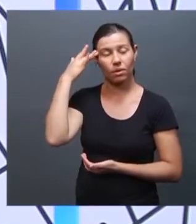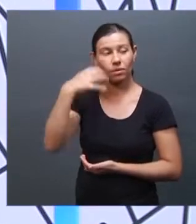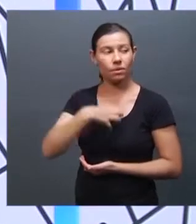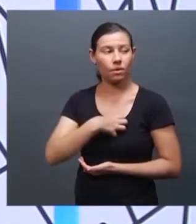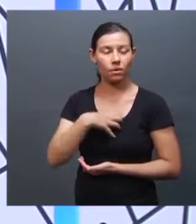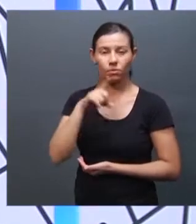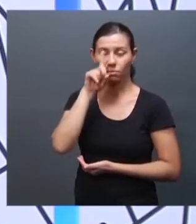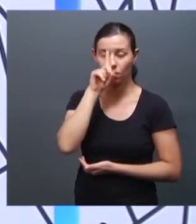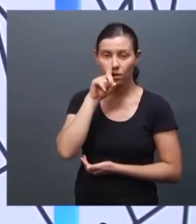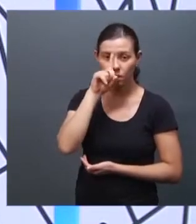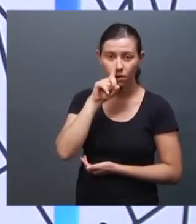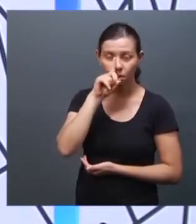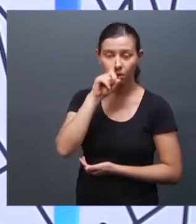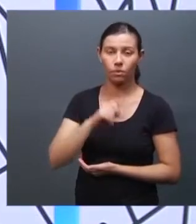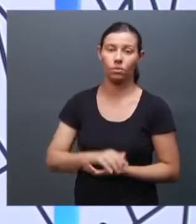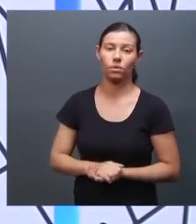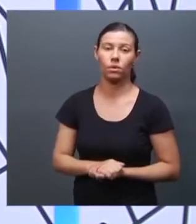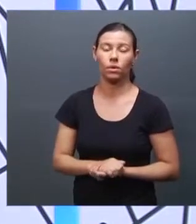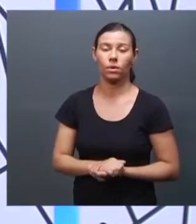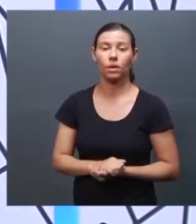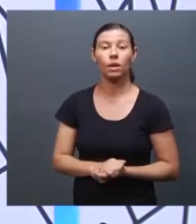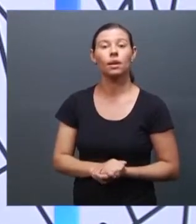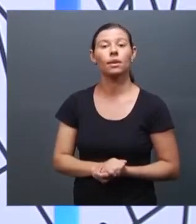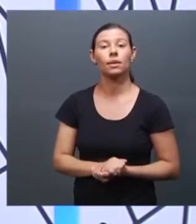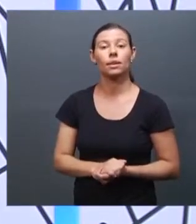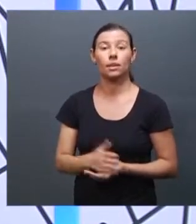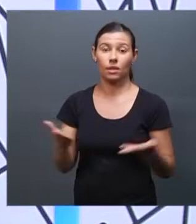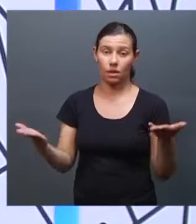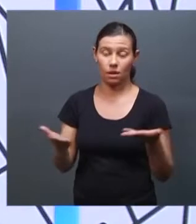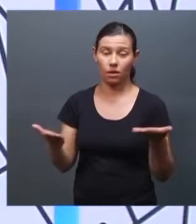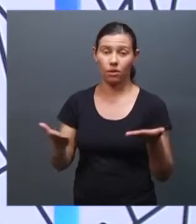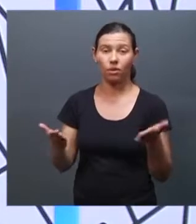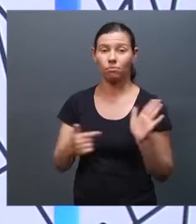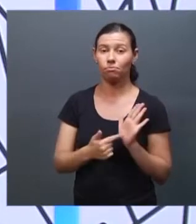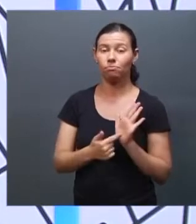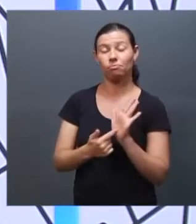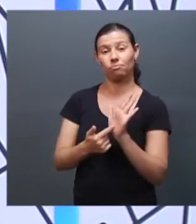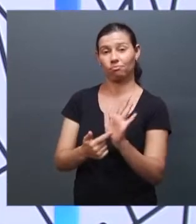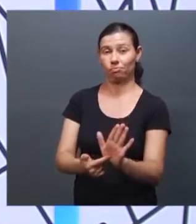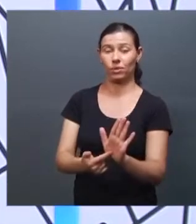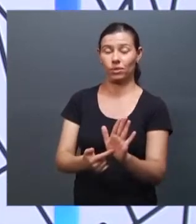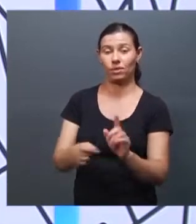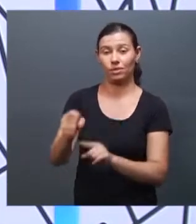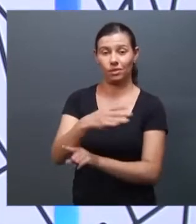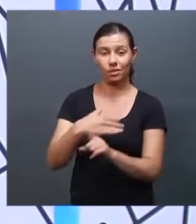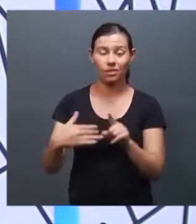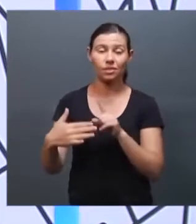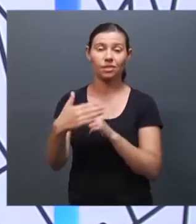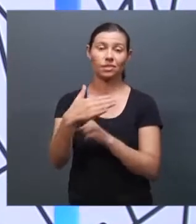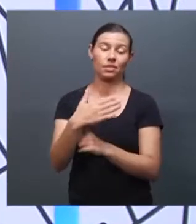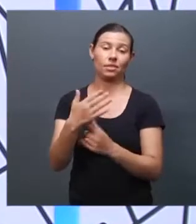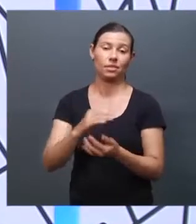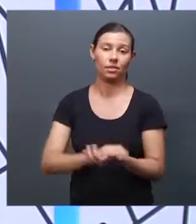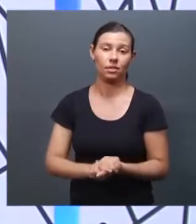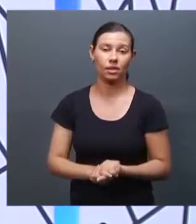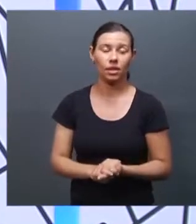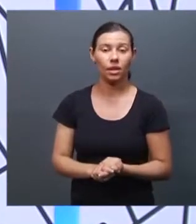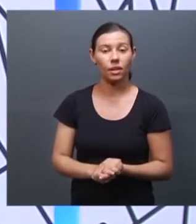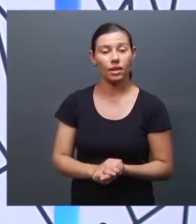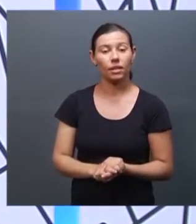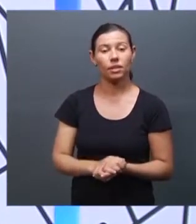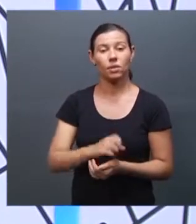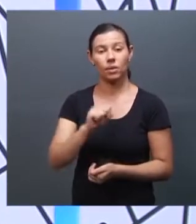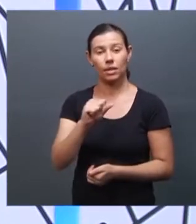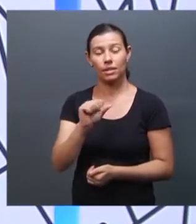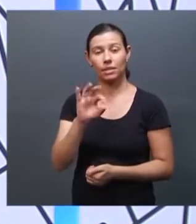e, de fato, estão mais expostas na sociedade. Eu entendo que é desse lugar que o STF tem que olhar